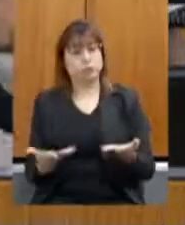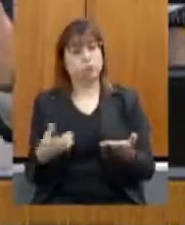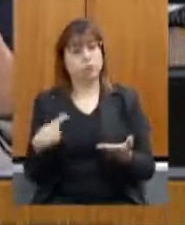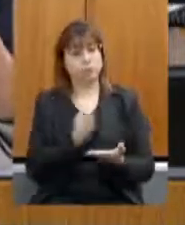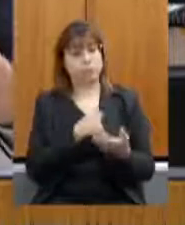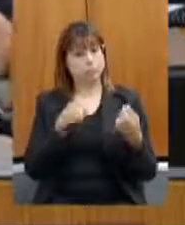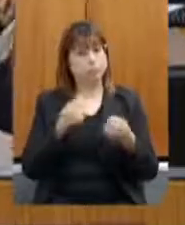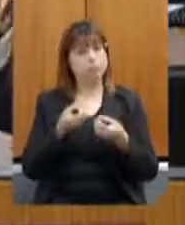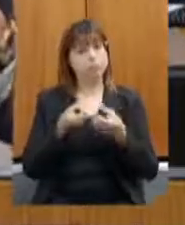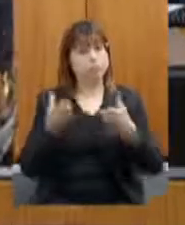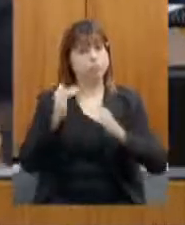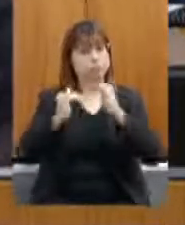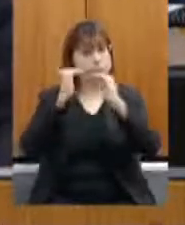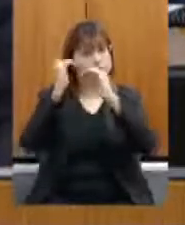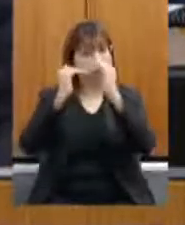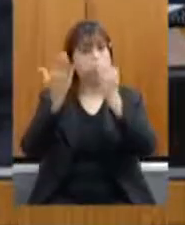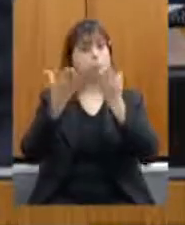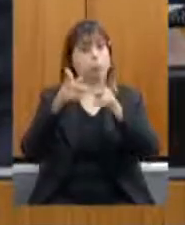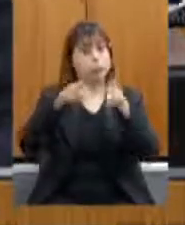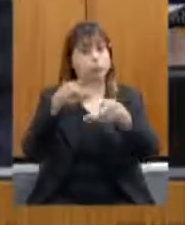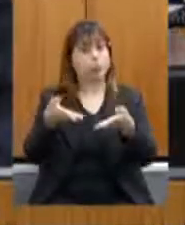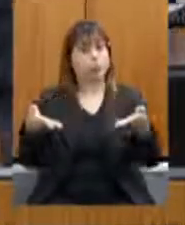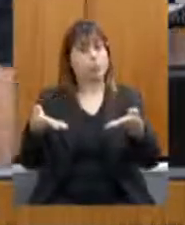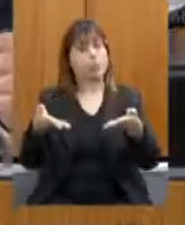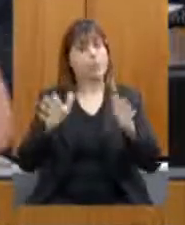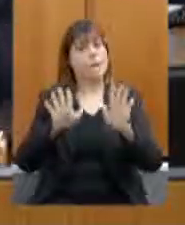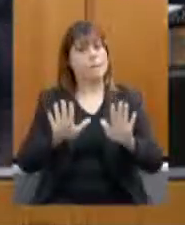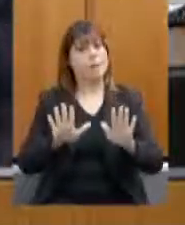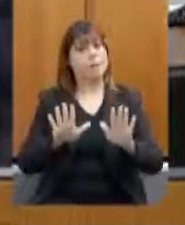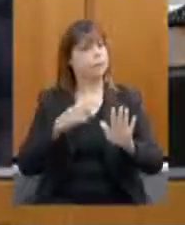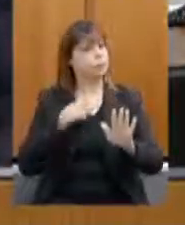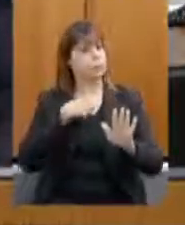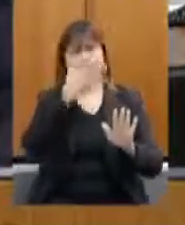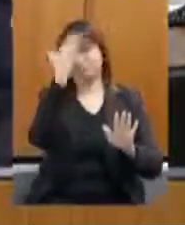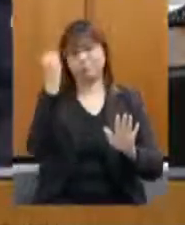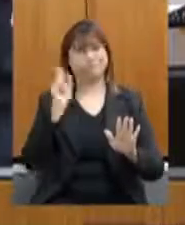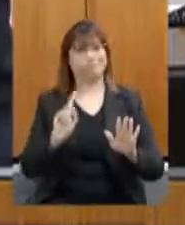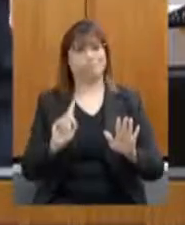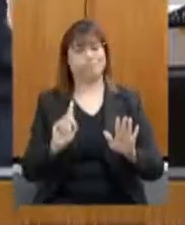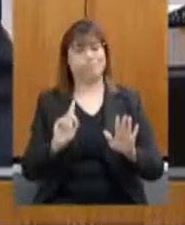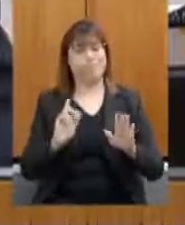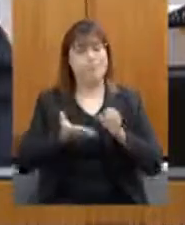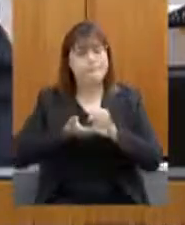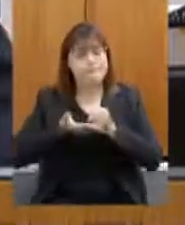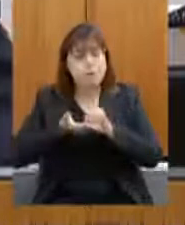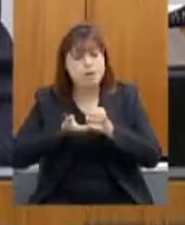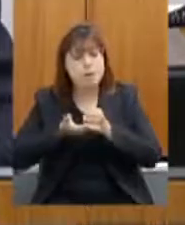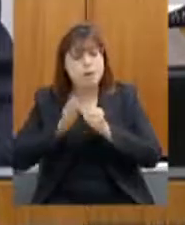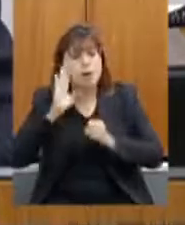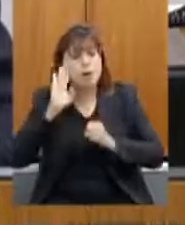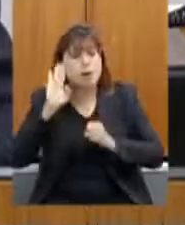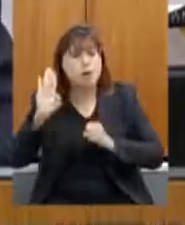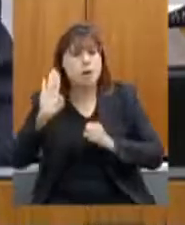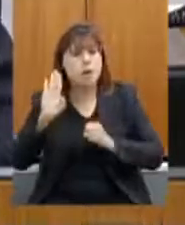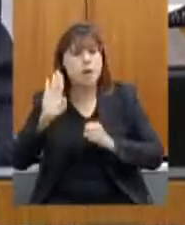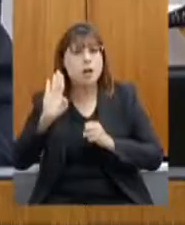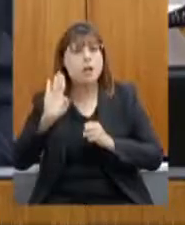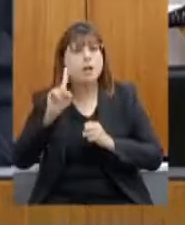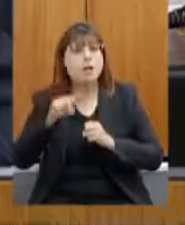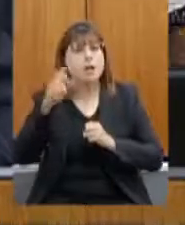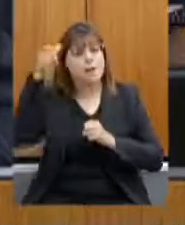desenvolvimento para o nosso povo mas sem esquecer que a base de tudo é a nossa